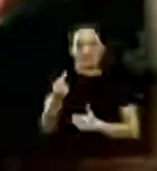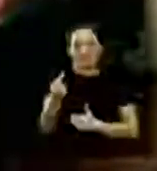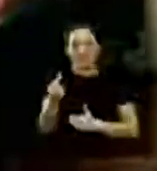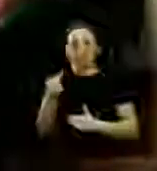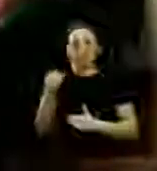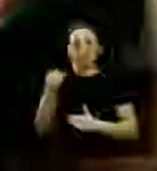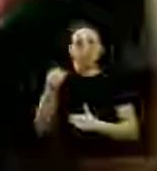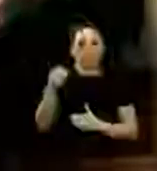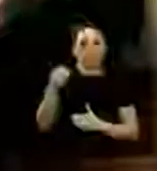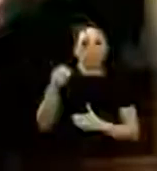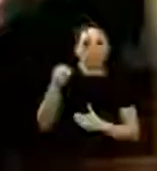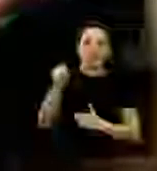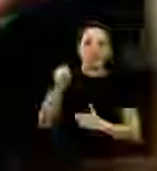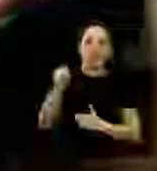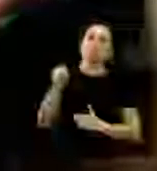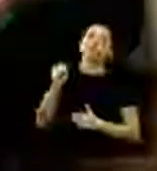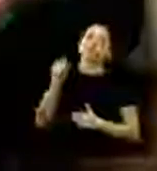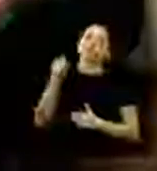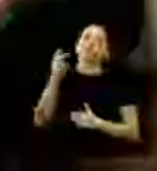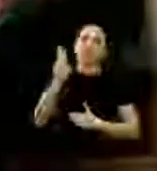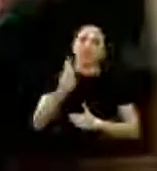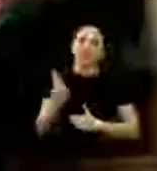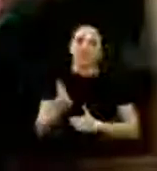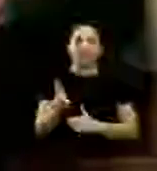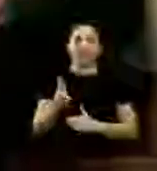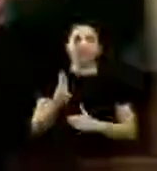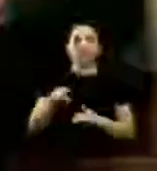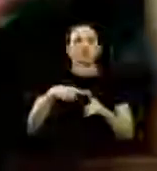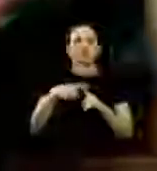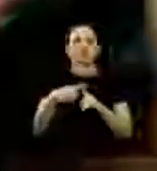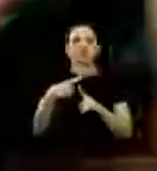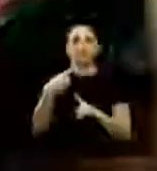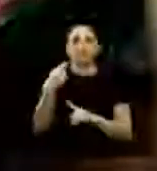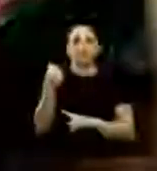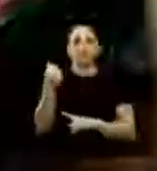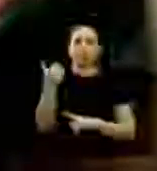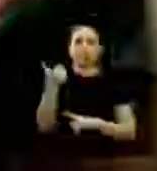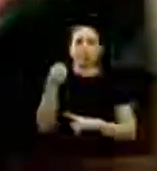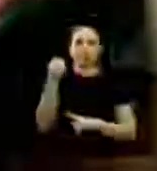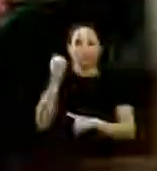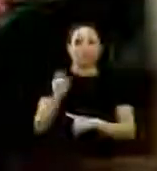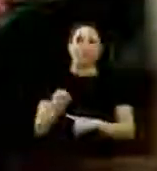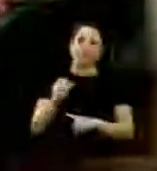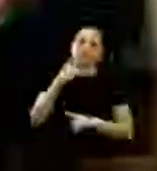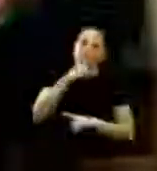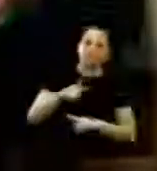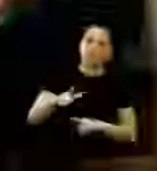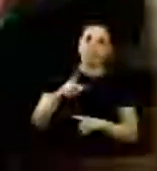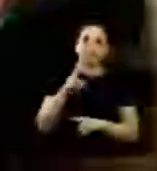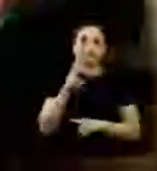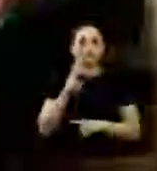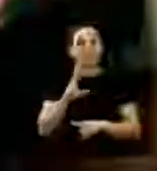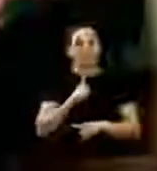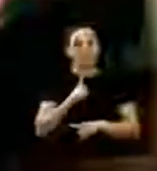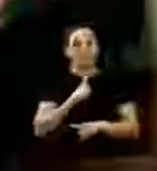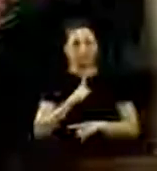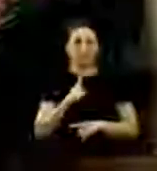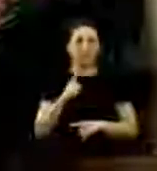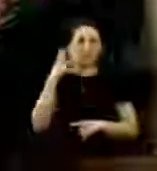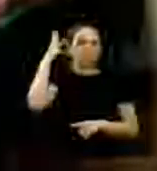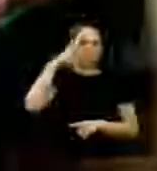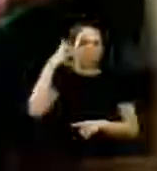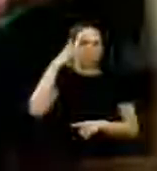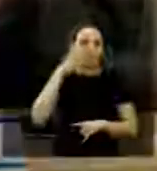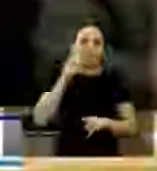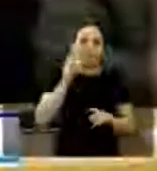com acréscimo de 100% na reincidência. Para conduzir a sessão ordinária da Câmara Municipal de Araraquara, com a palavra o vereador